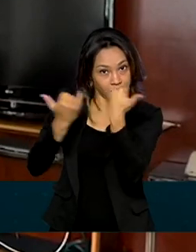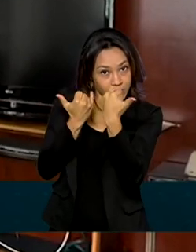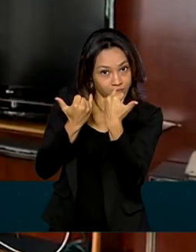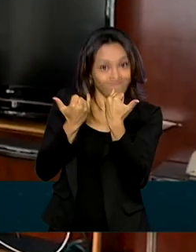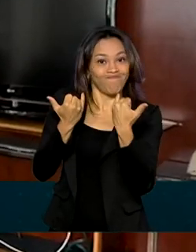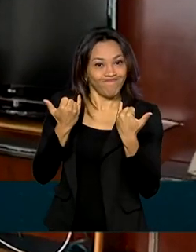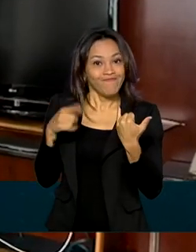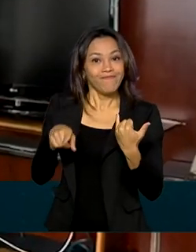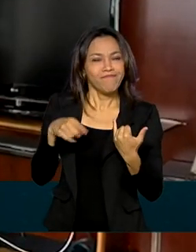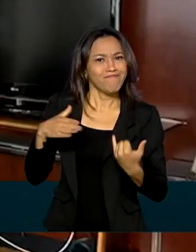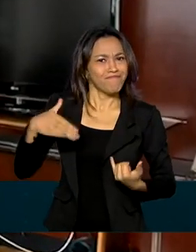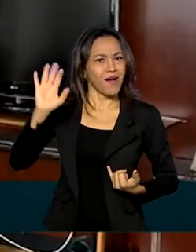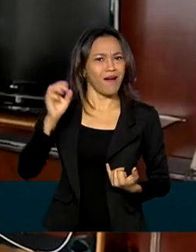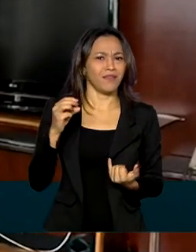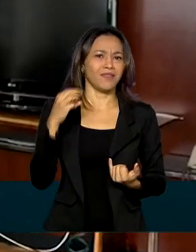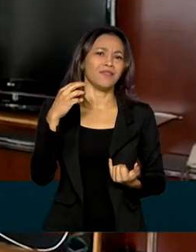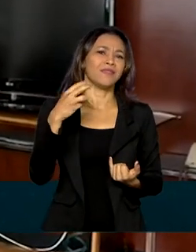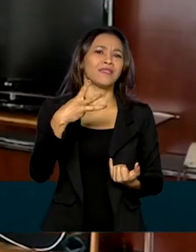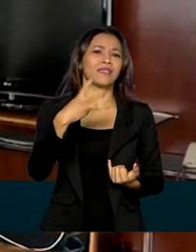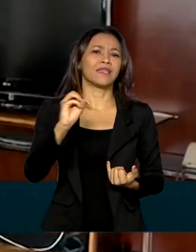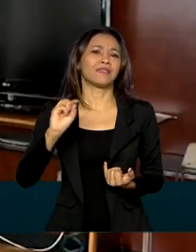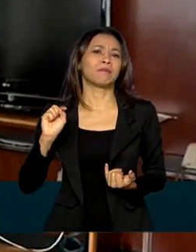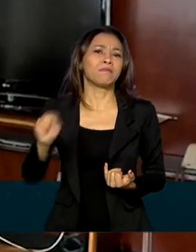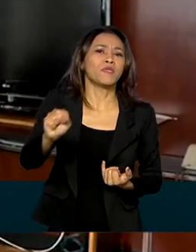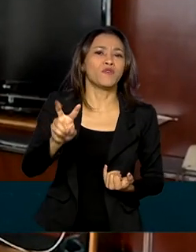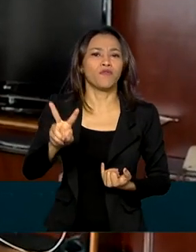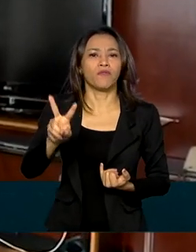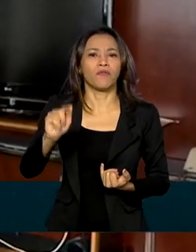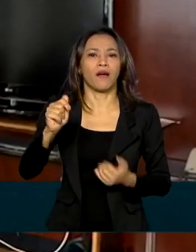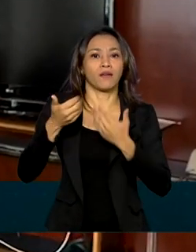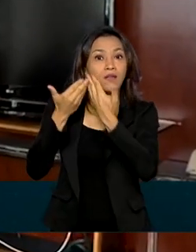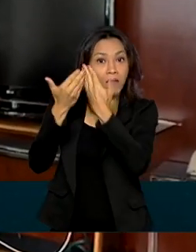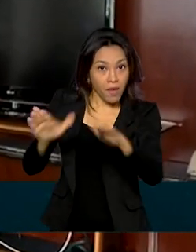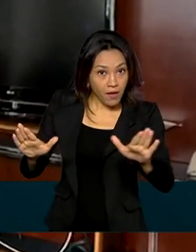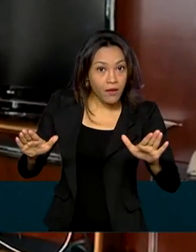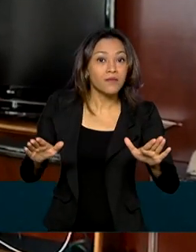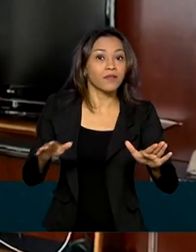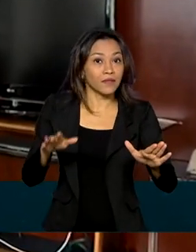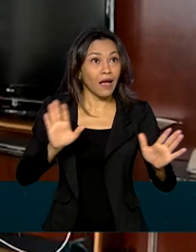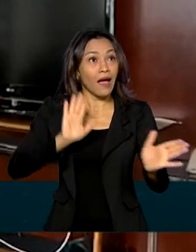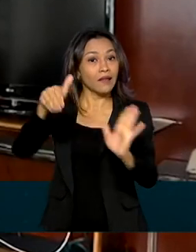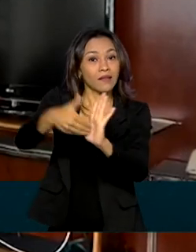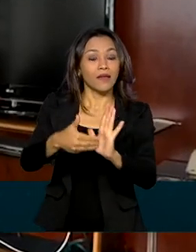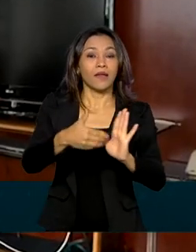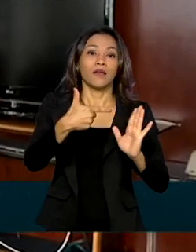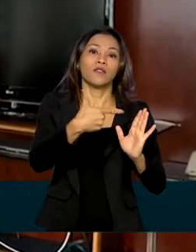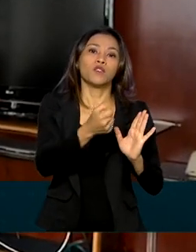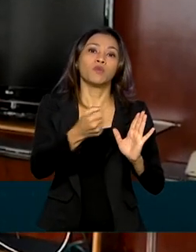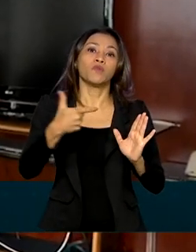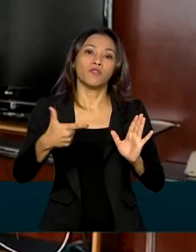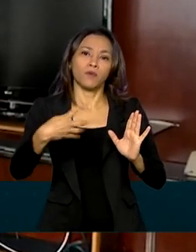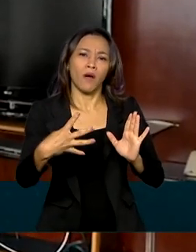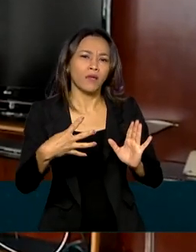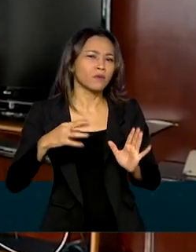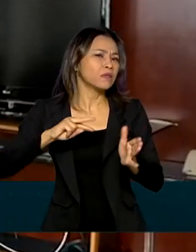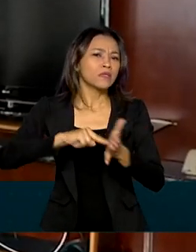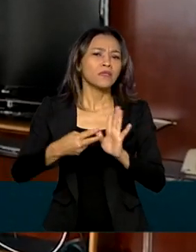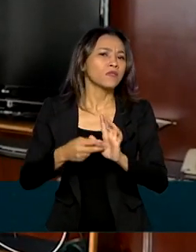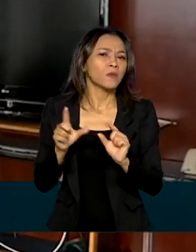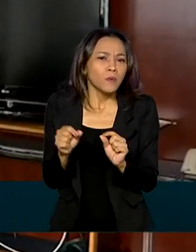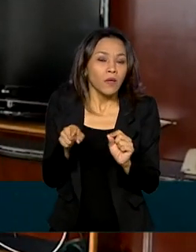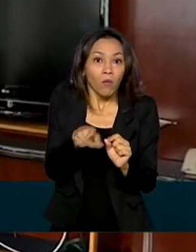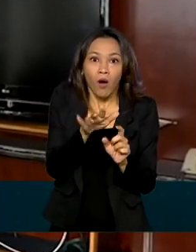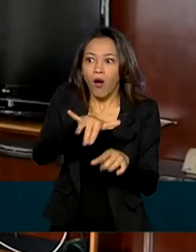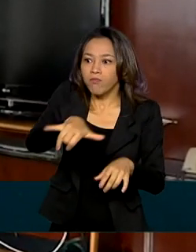Serão mais de 300 mil vagas abertas de acordo com o próprio setor até 2024. O que representa uma